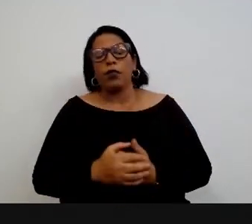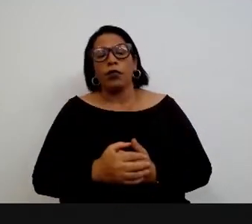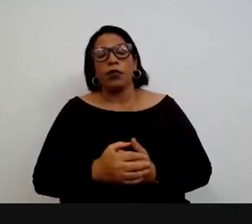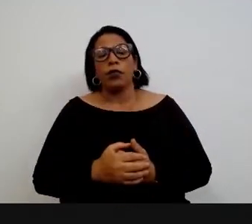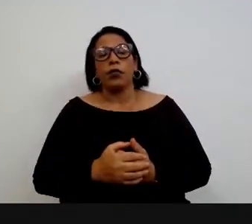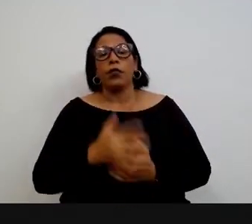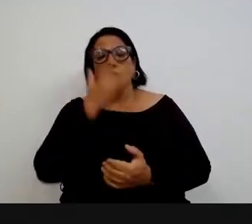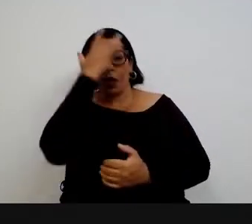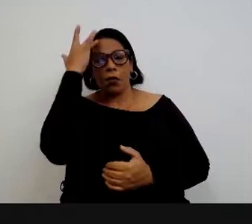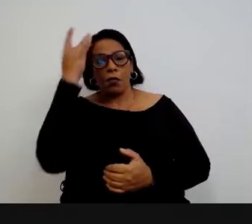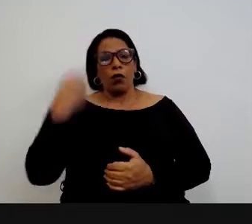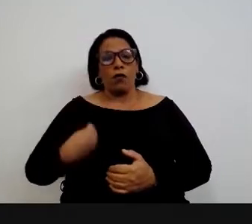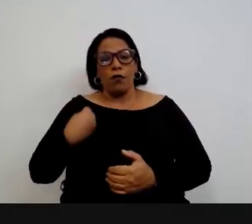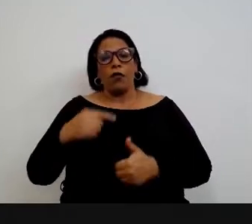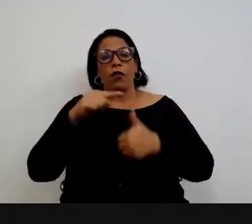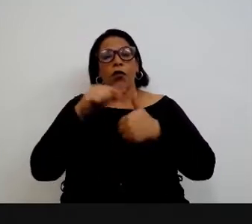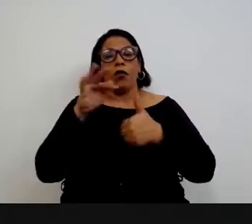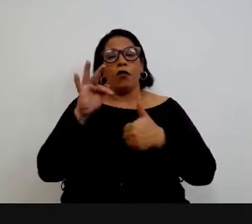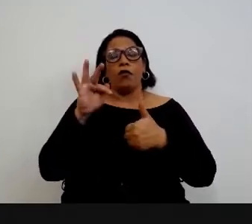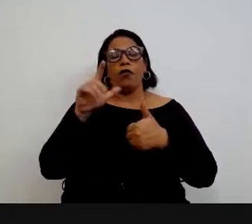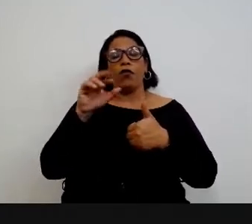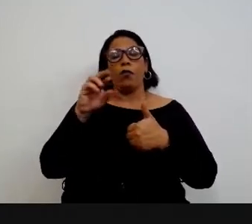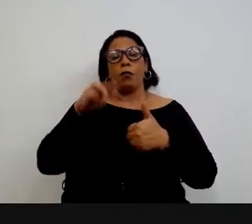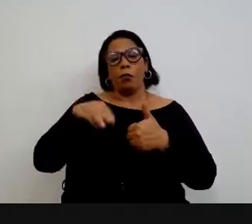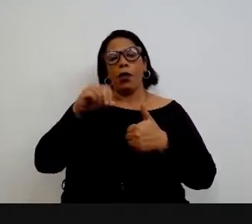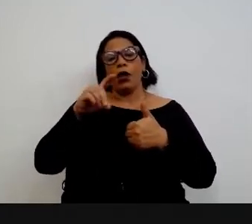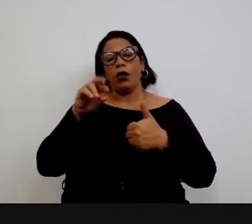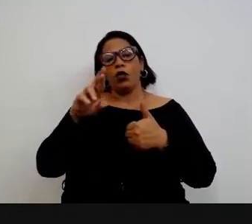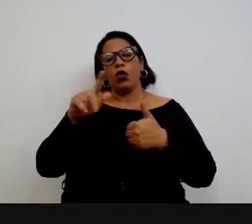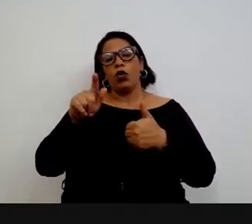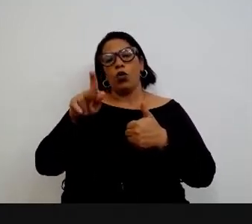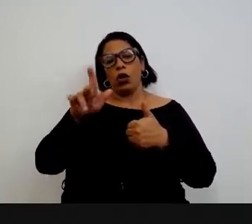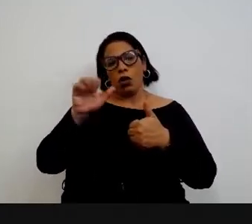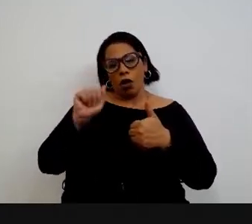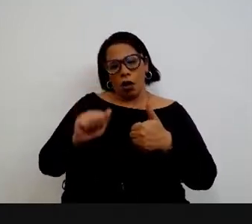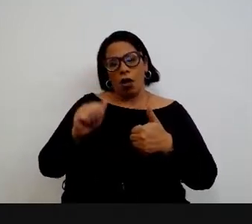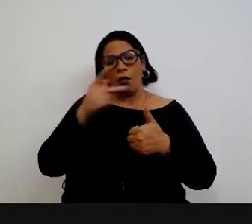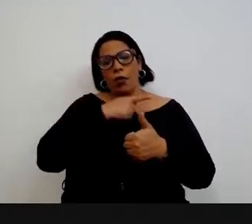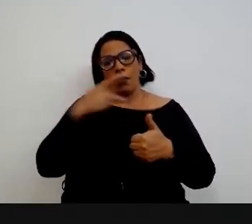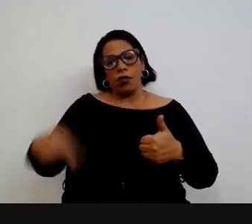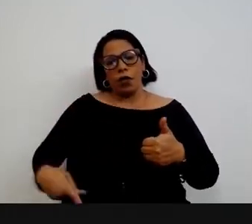Registramos as presenças do Sr. Flório Madruga, Presidente da Abel,